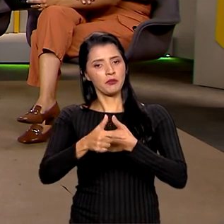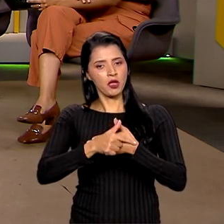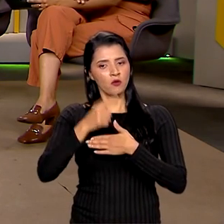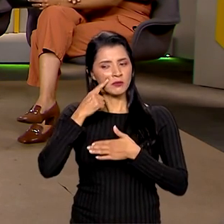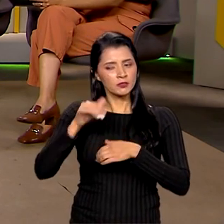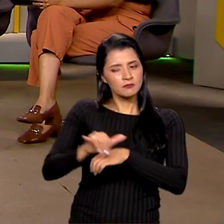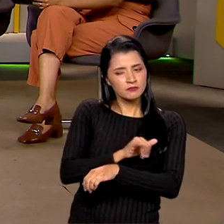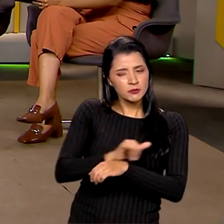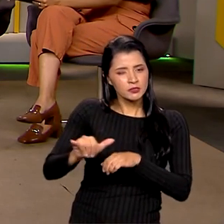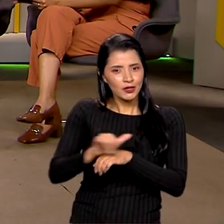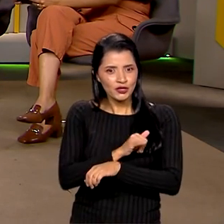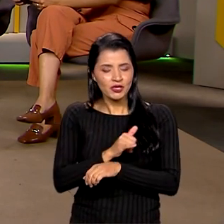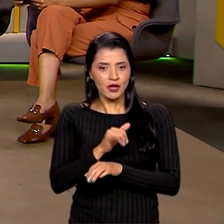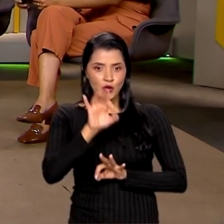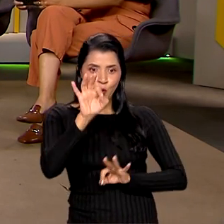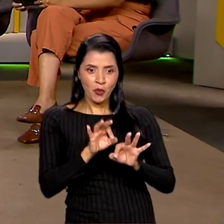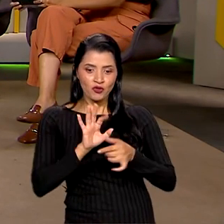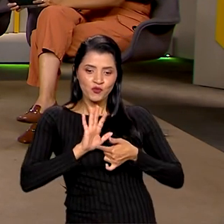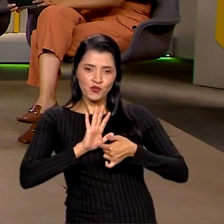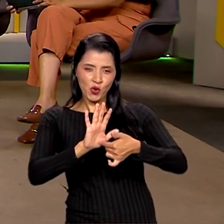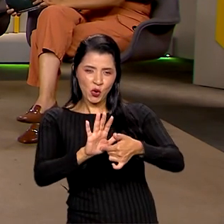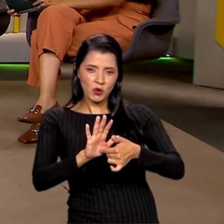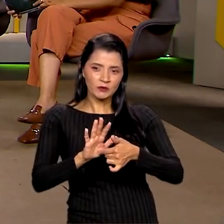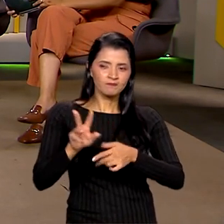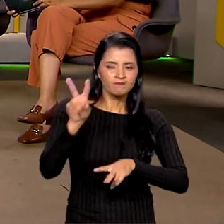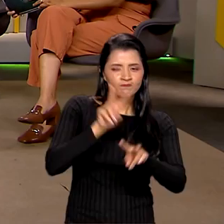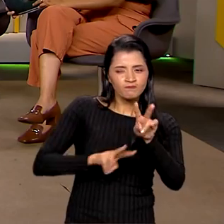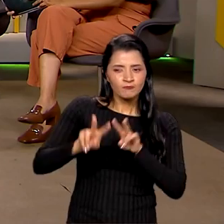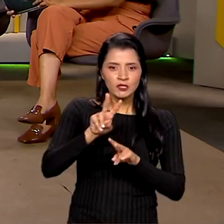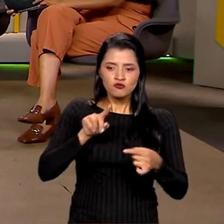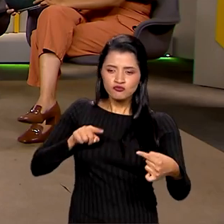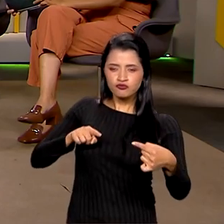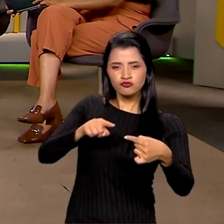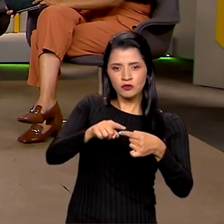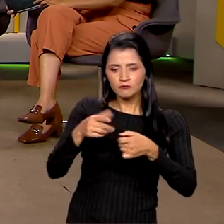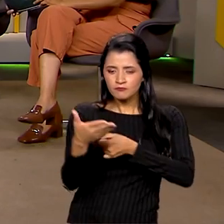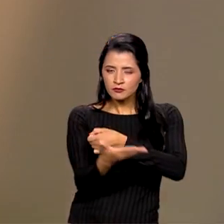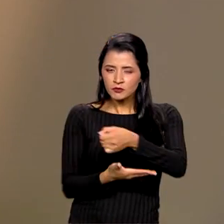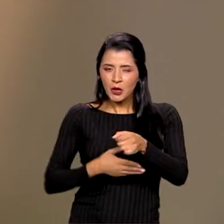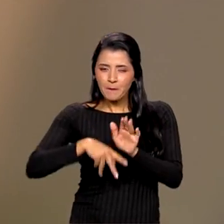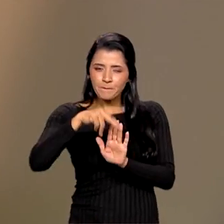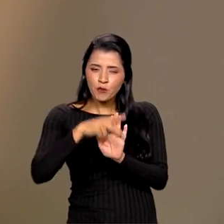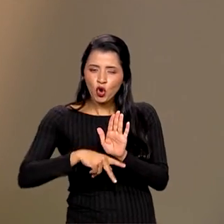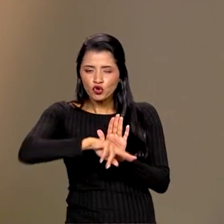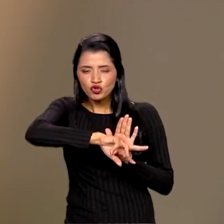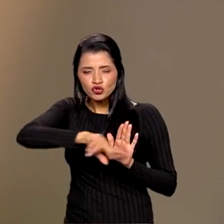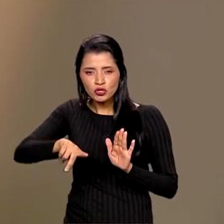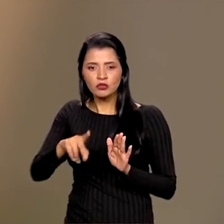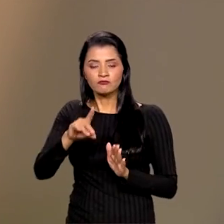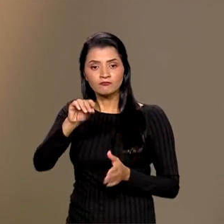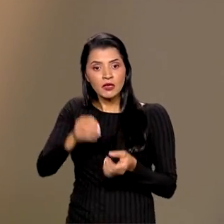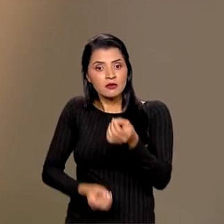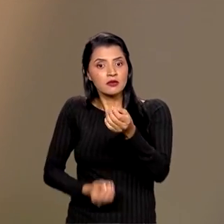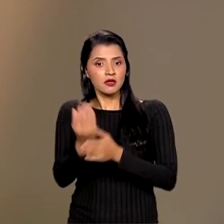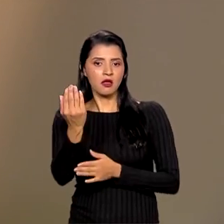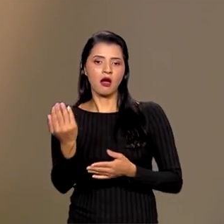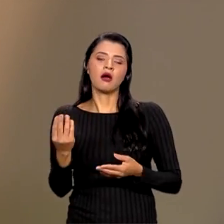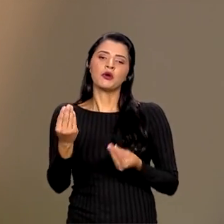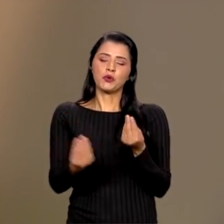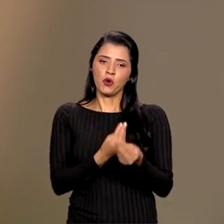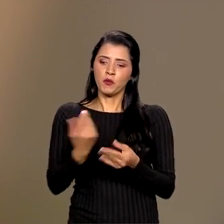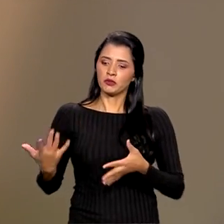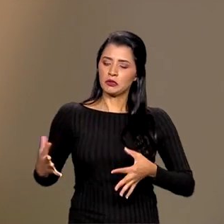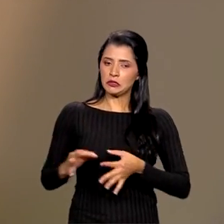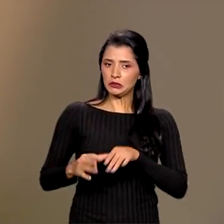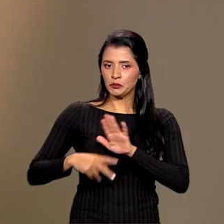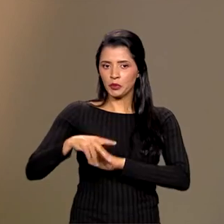estratégica que o plano aponta, de uma visão, de uma missão, de um princípio, de projetos, é materializar isso a partir da integração dos atores